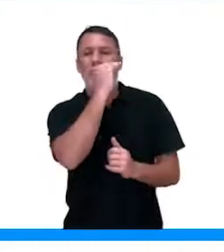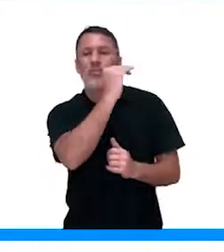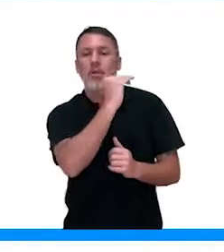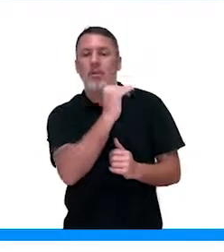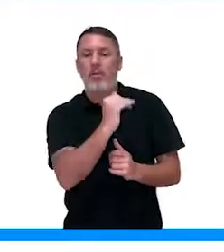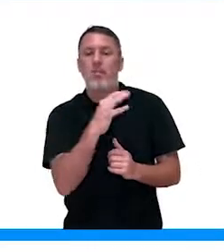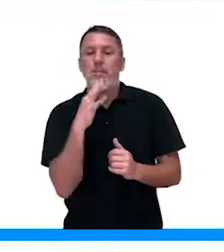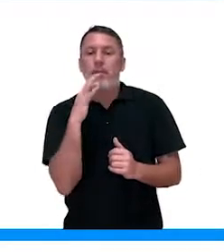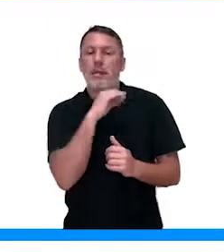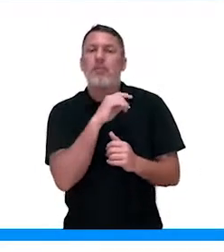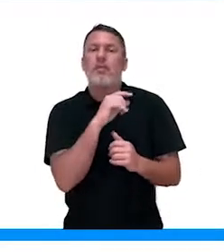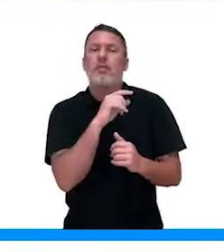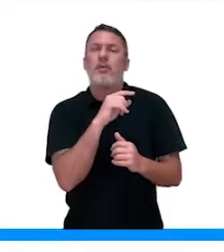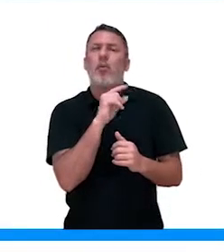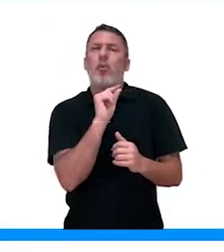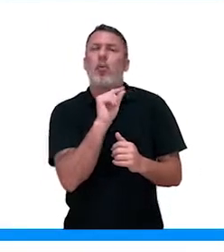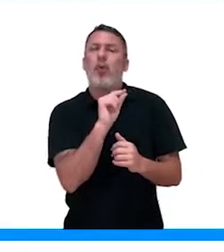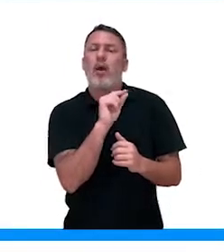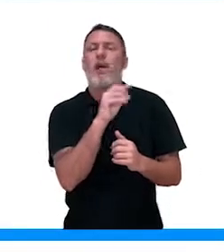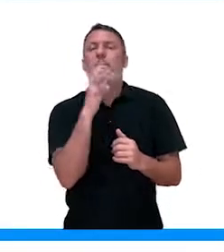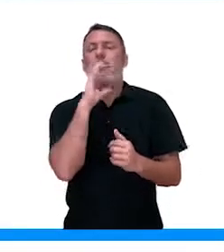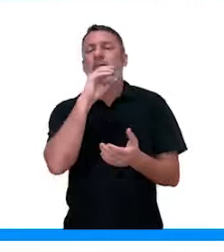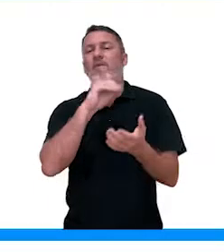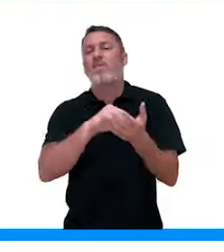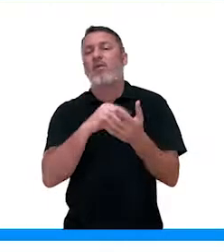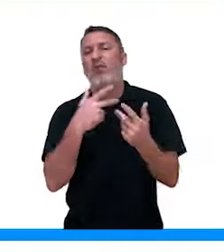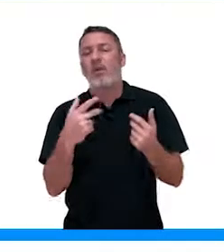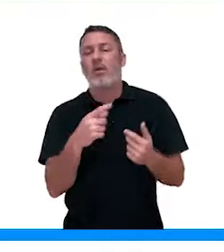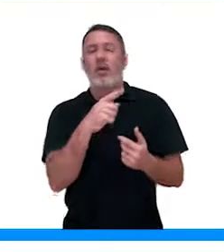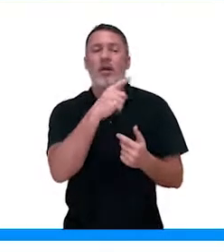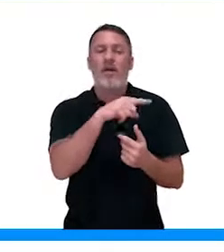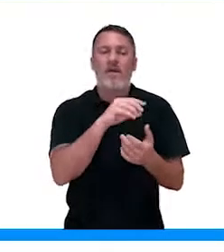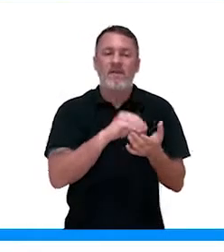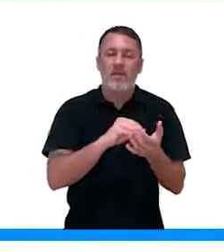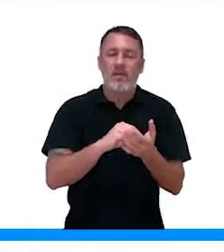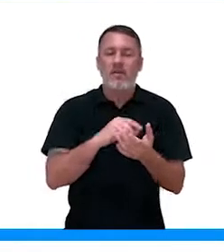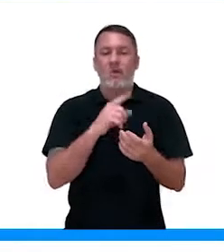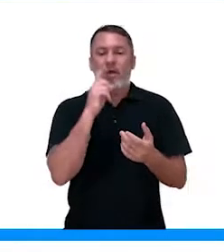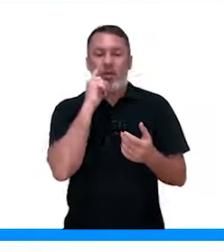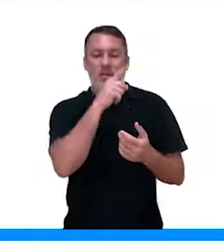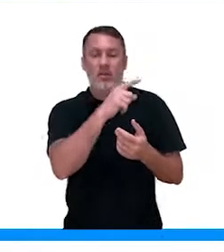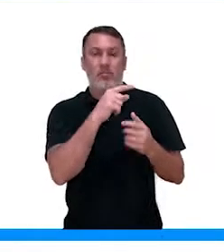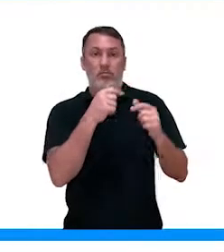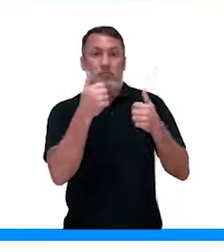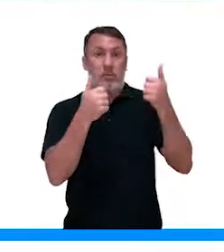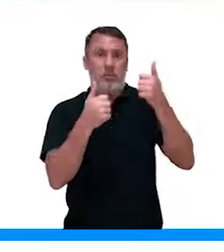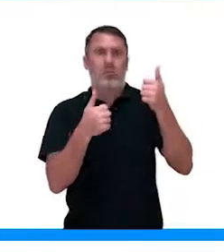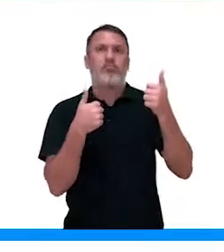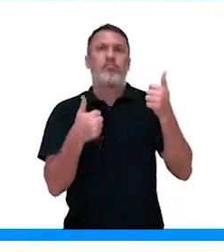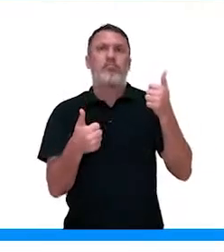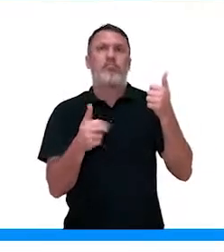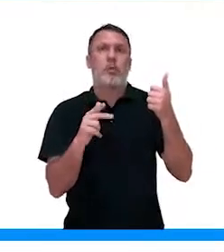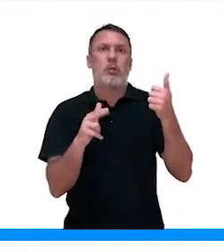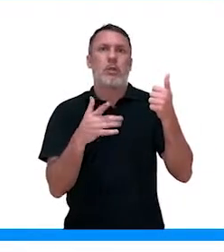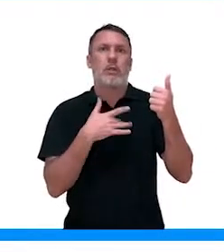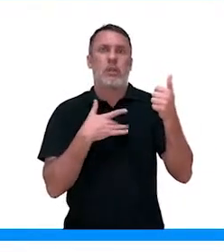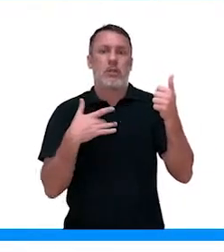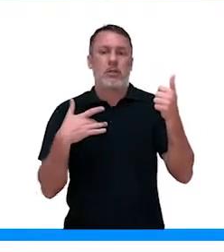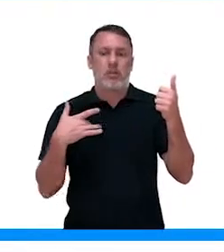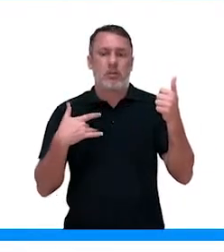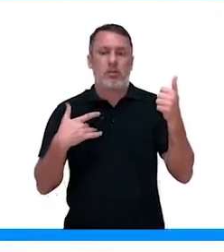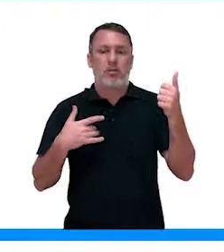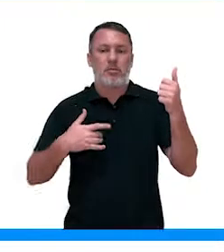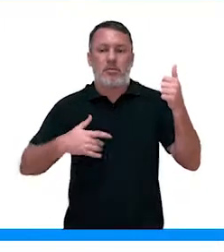que determinam o tipo de elemento que está faltando. Lá em cima a gente tem uma folha saudável, depois a gente consegue